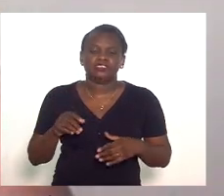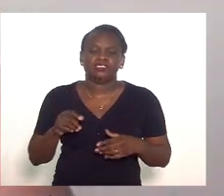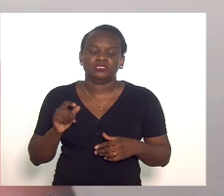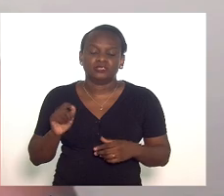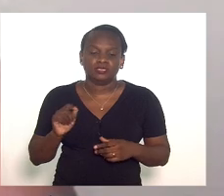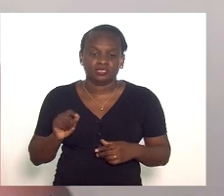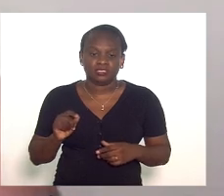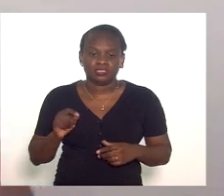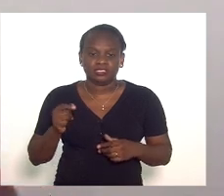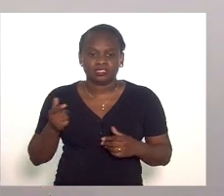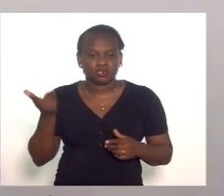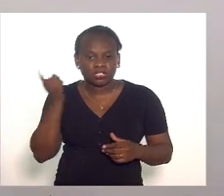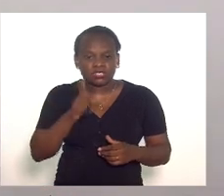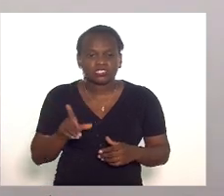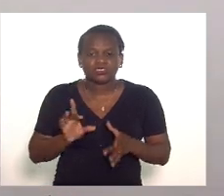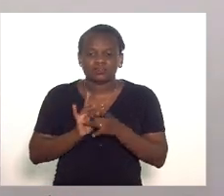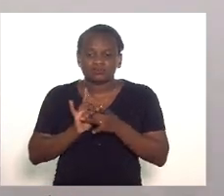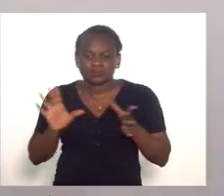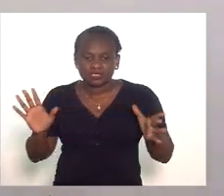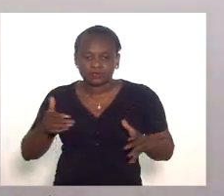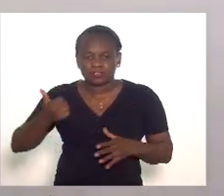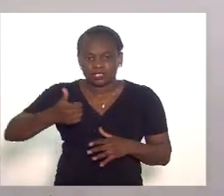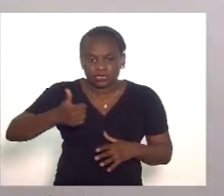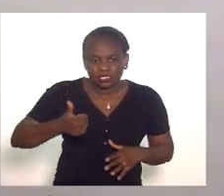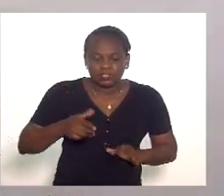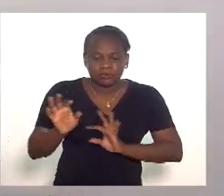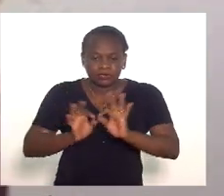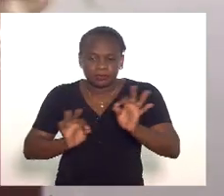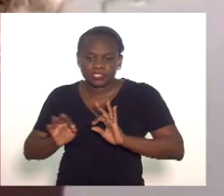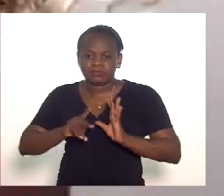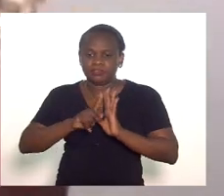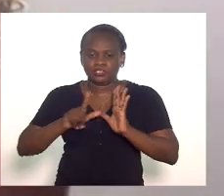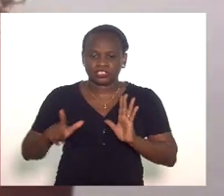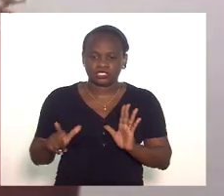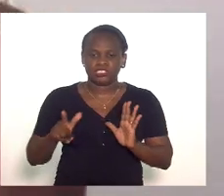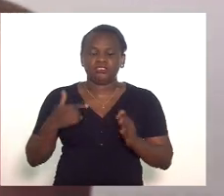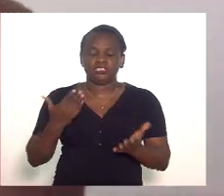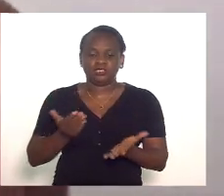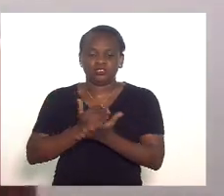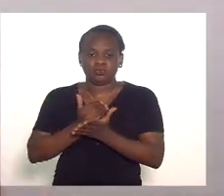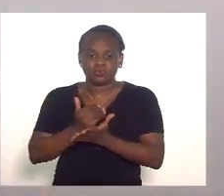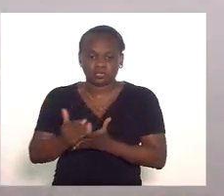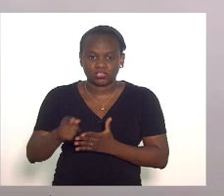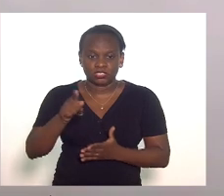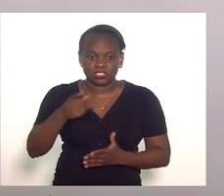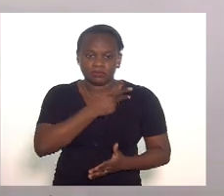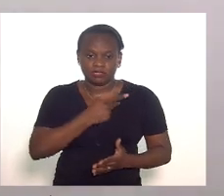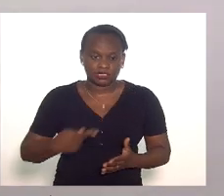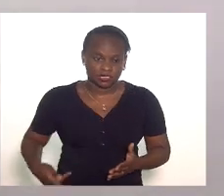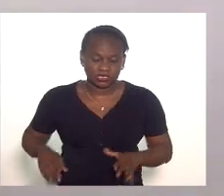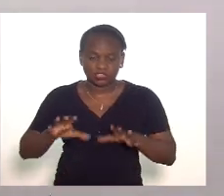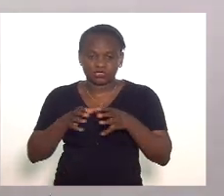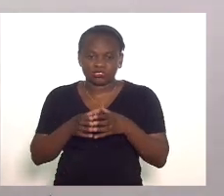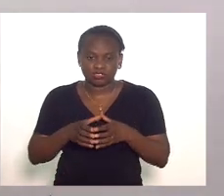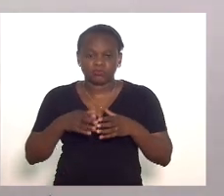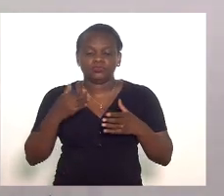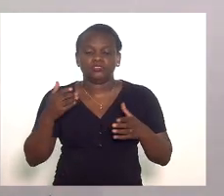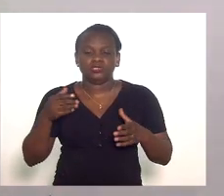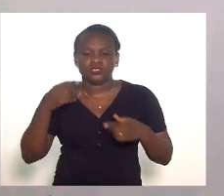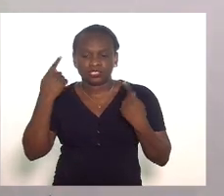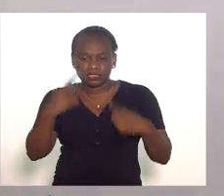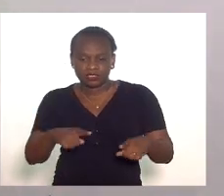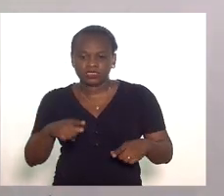viabilizou prioritariamente a construção desse projeto a partir da sua presidência na comissão de combate às